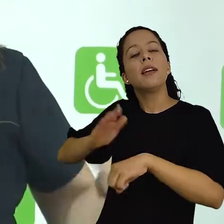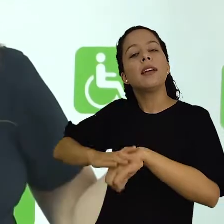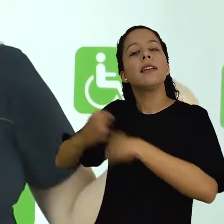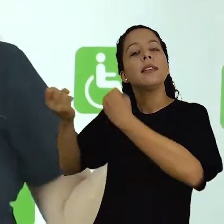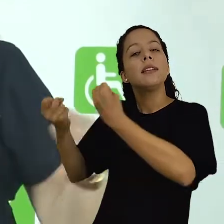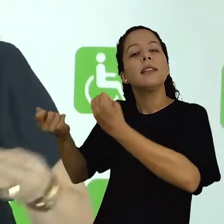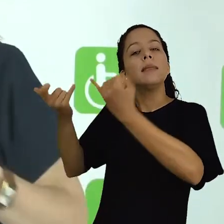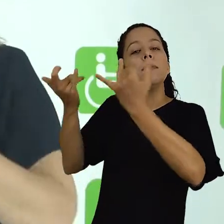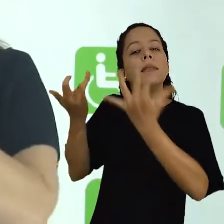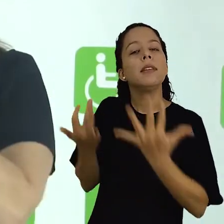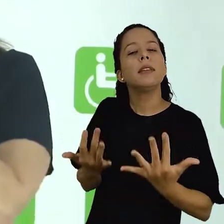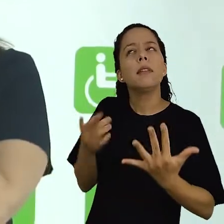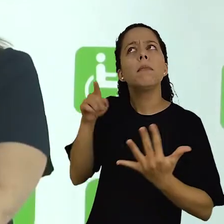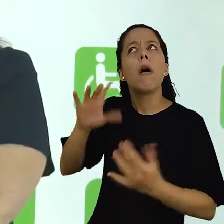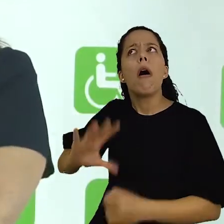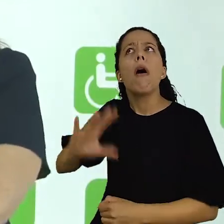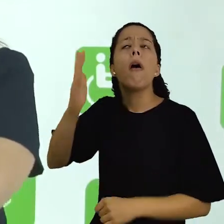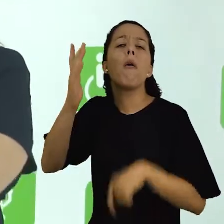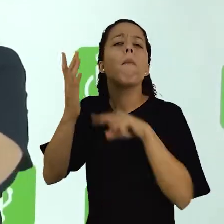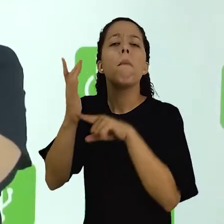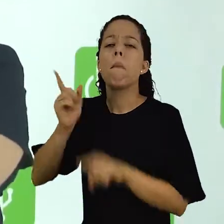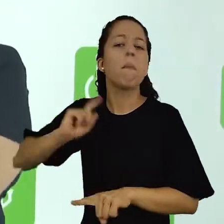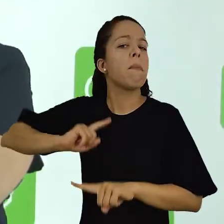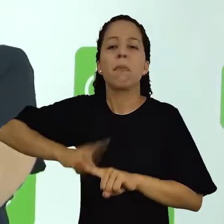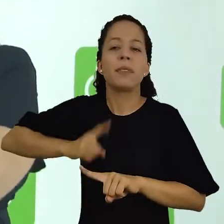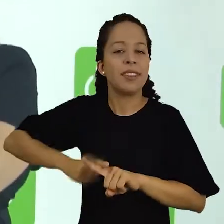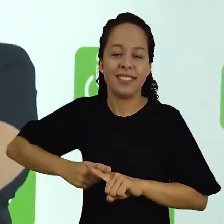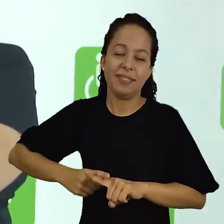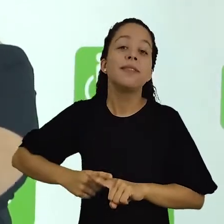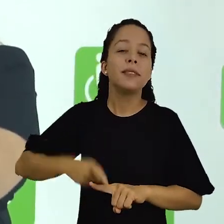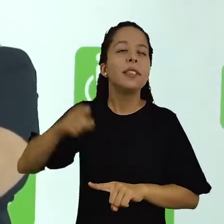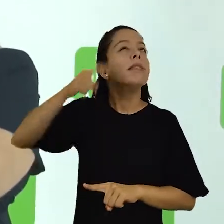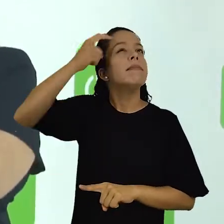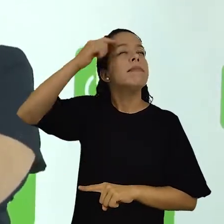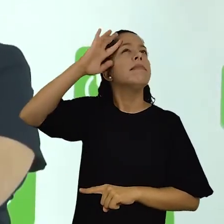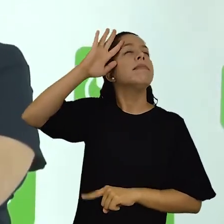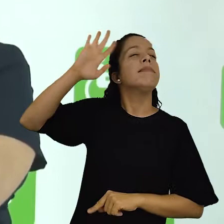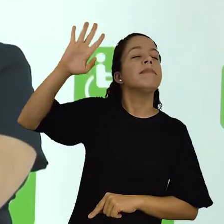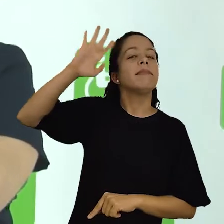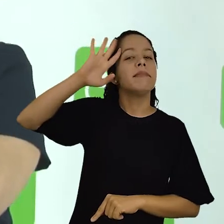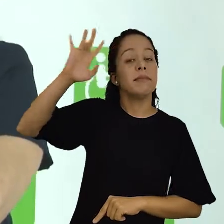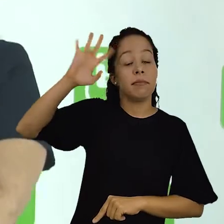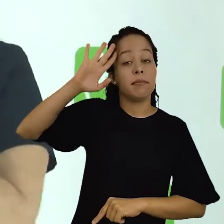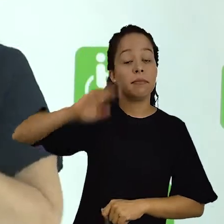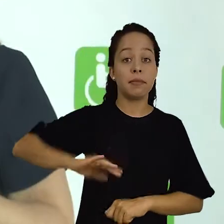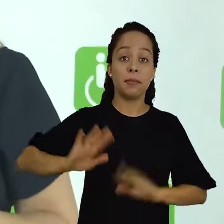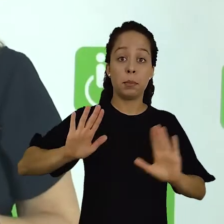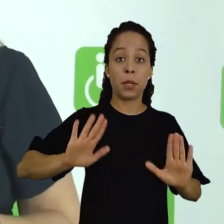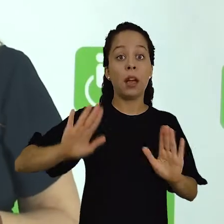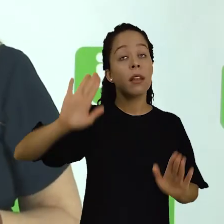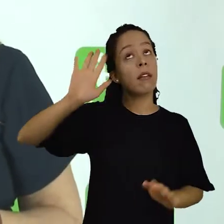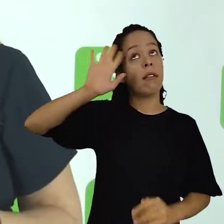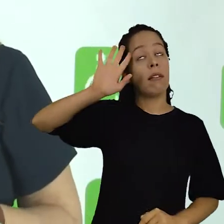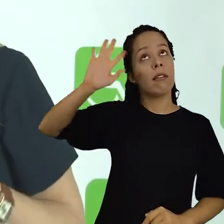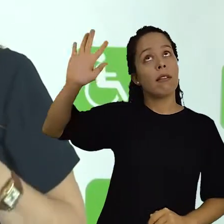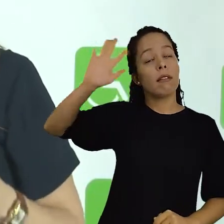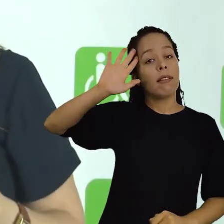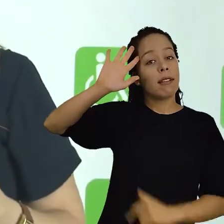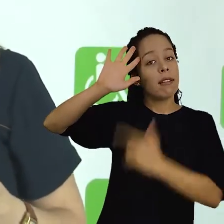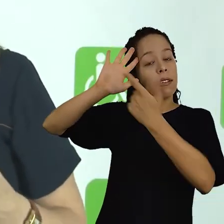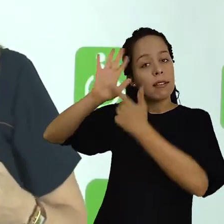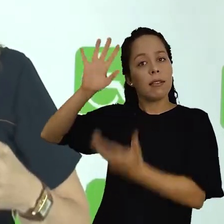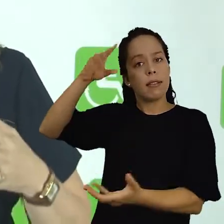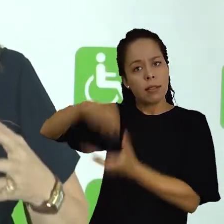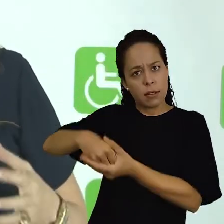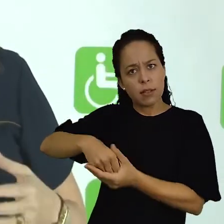explicações do porquê da ocorrência desses fatos. Mas essa imaginação também, ela